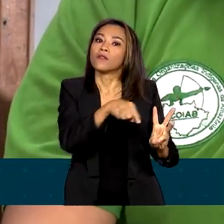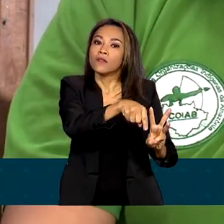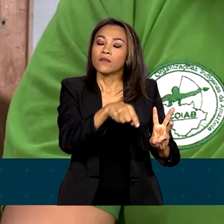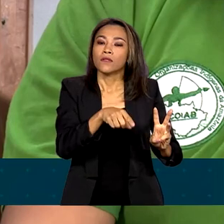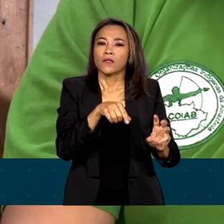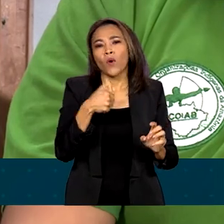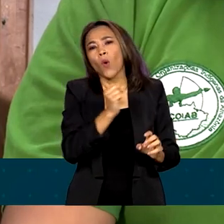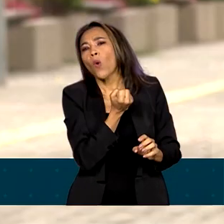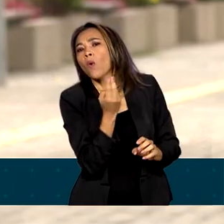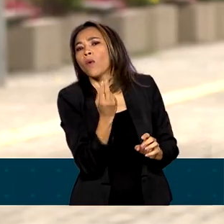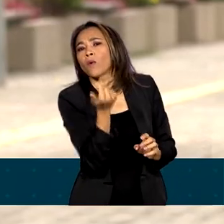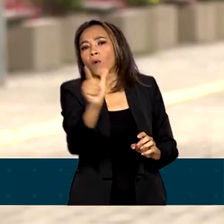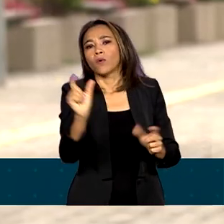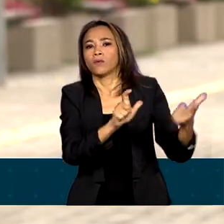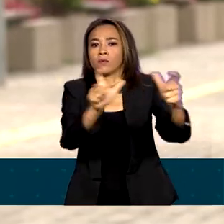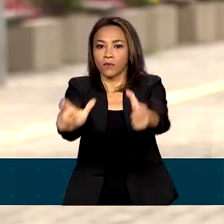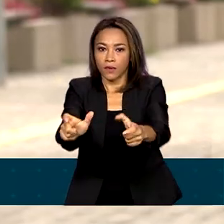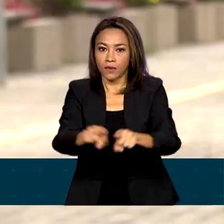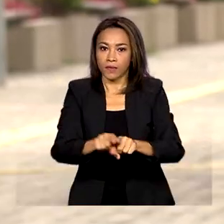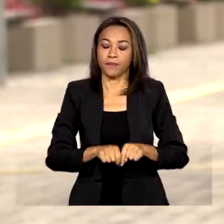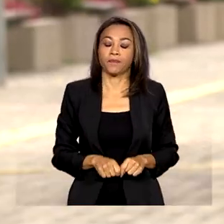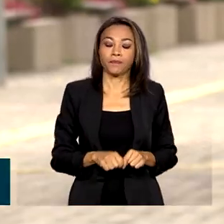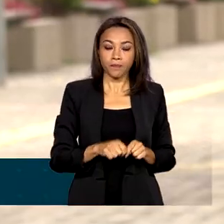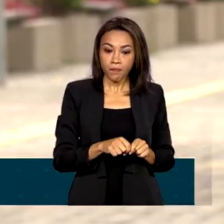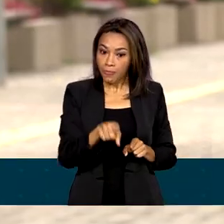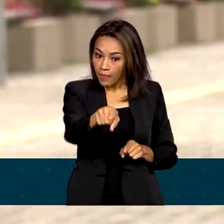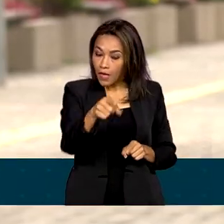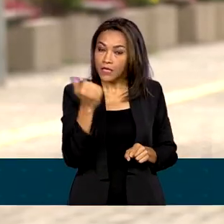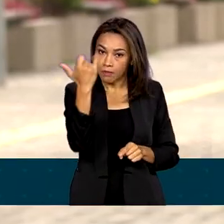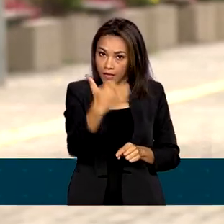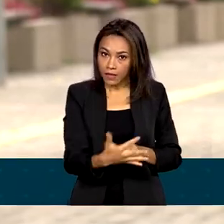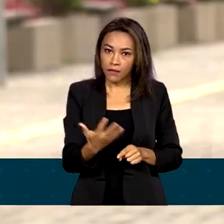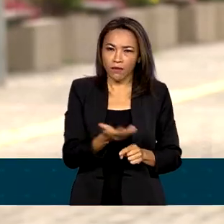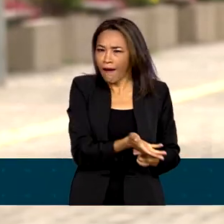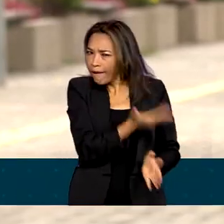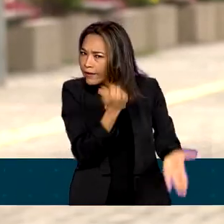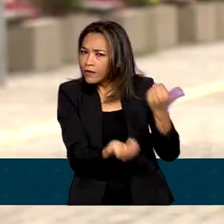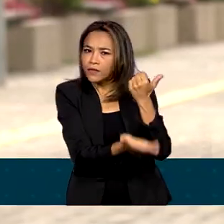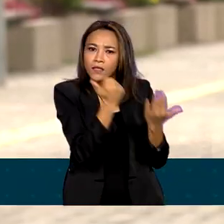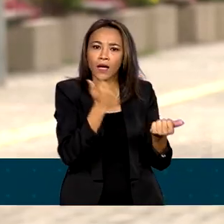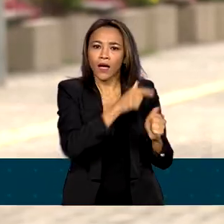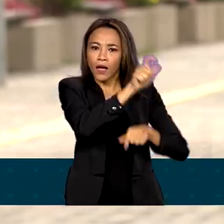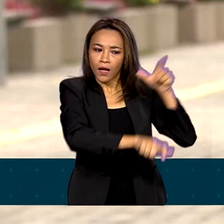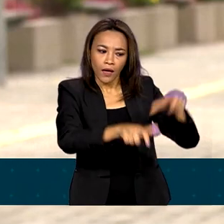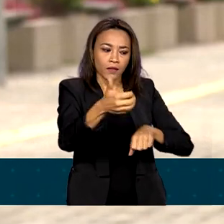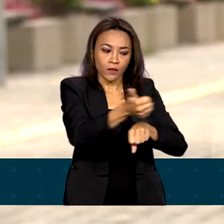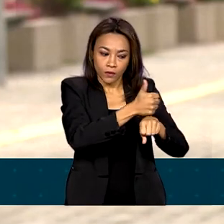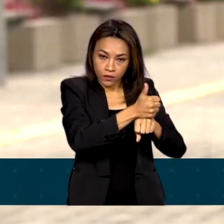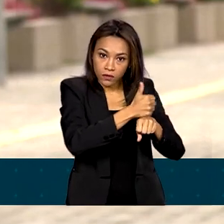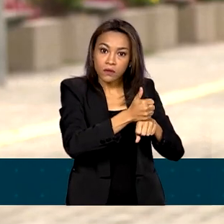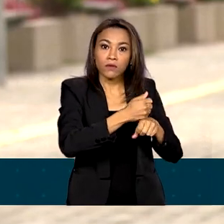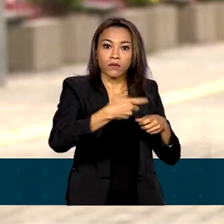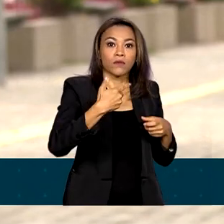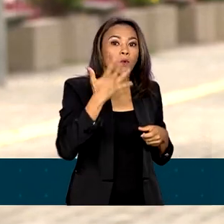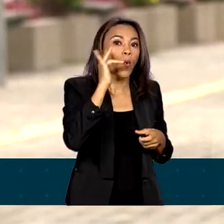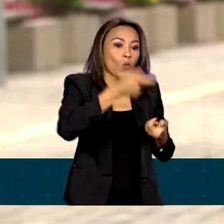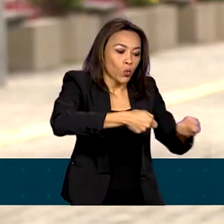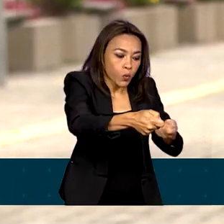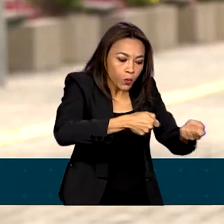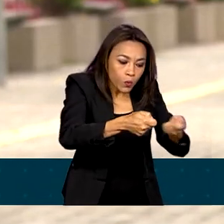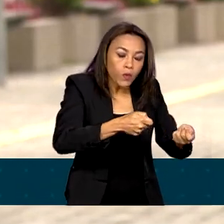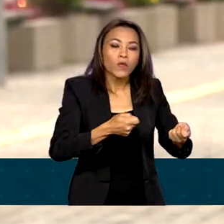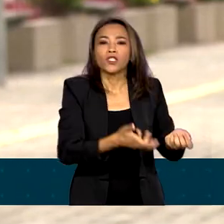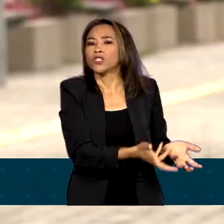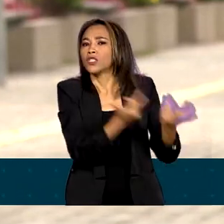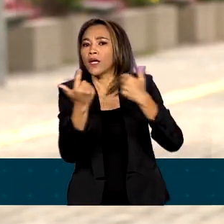existem na Amazônia. Além da retirada dos garimpeiros, ainda há preocupação com os alimentos a longo prazo. Diariamente são enviados